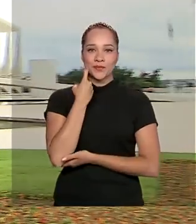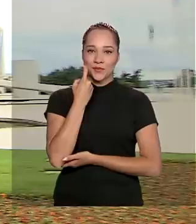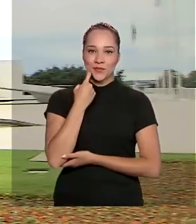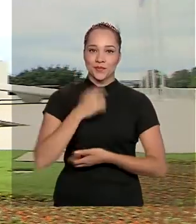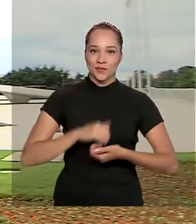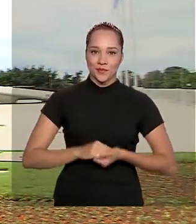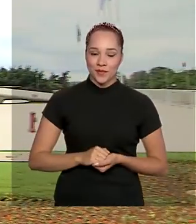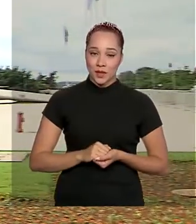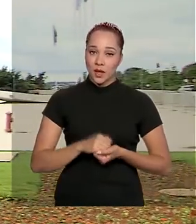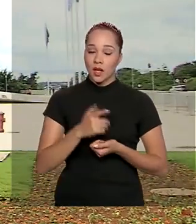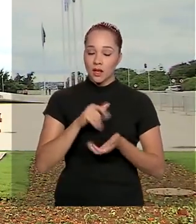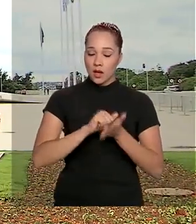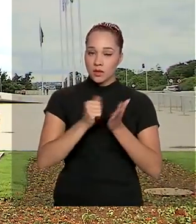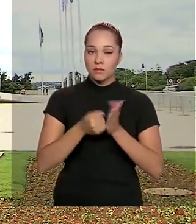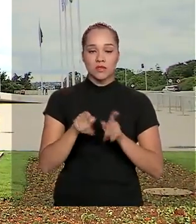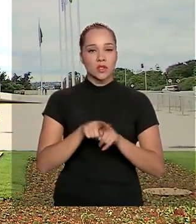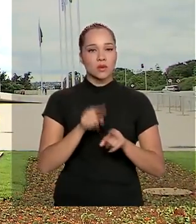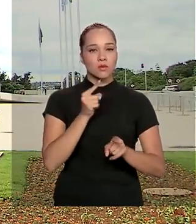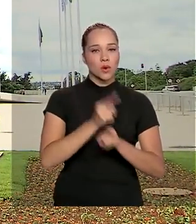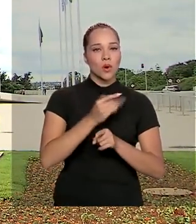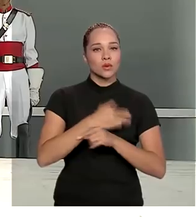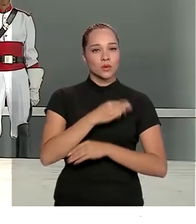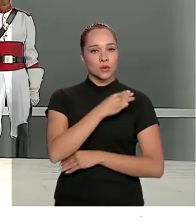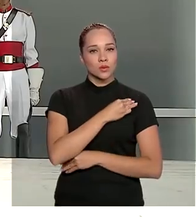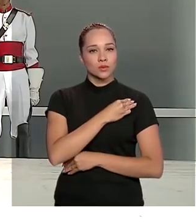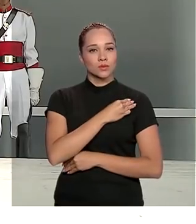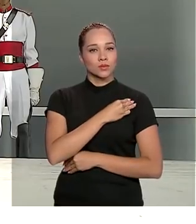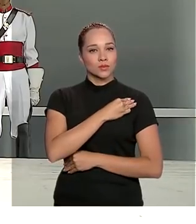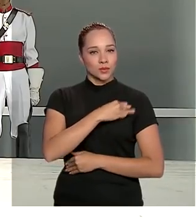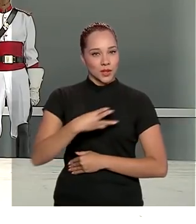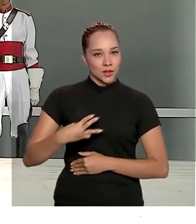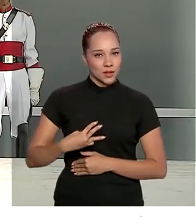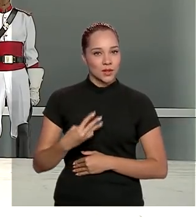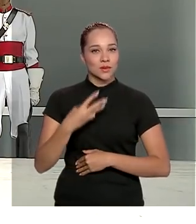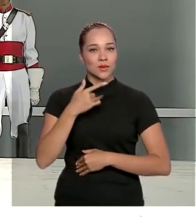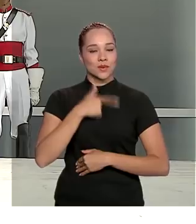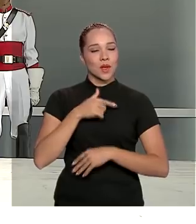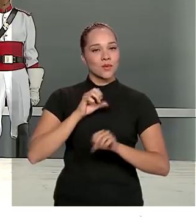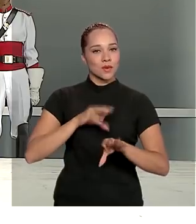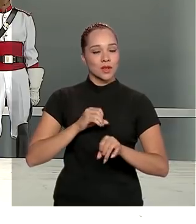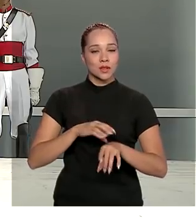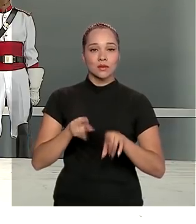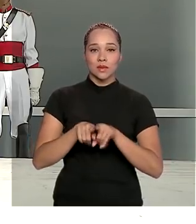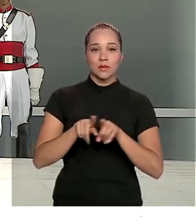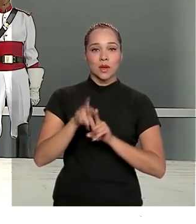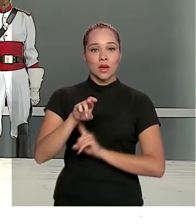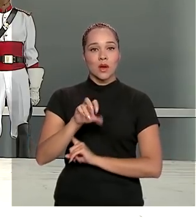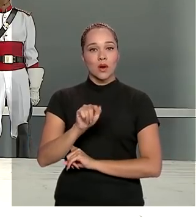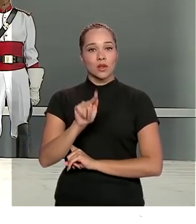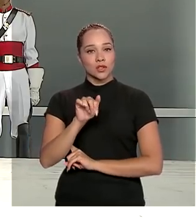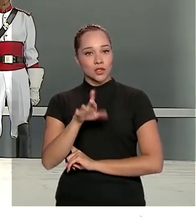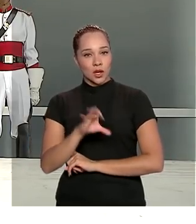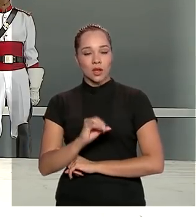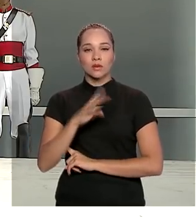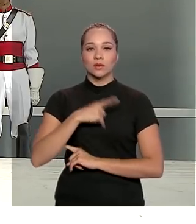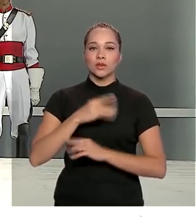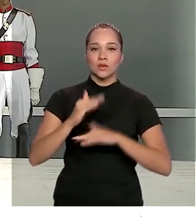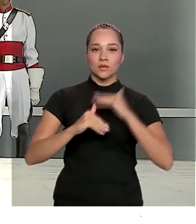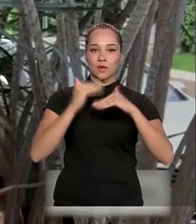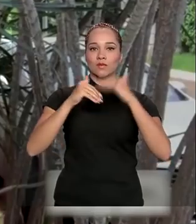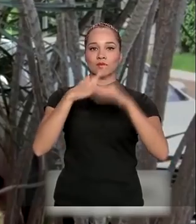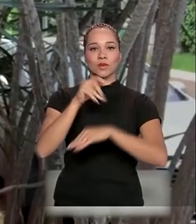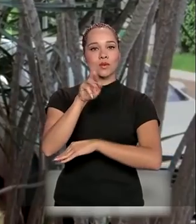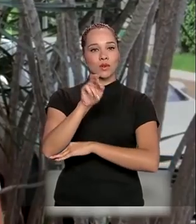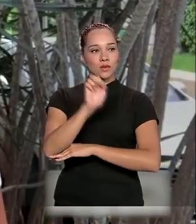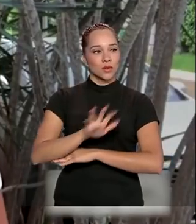Na agenda, encontros com o ministro da Educação, Abraham Wintraub, e Rogério Marinho, do Desenvolvimento Regional.